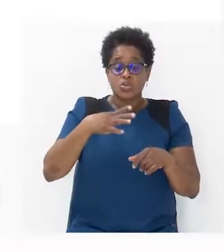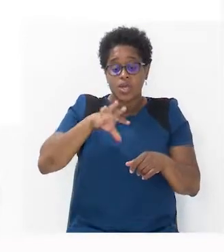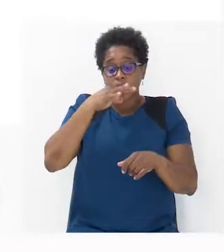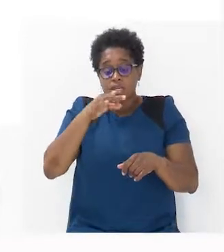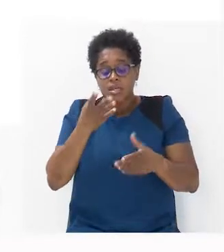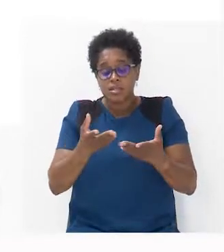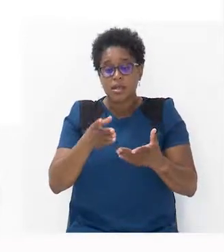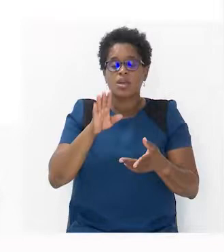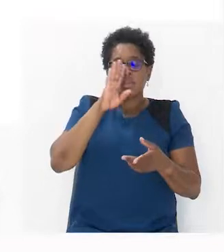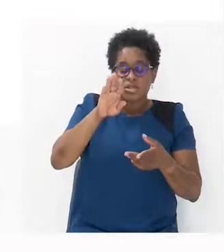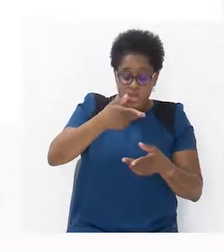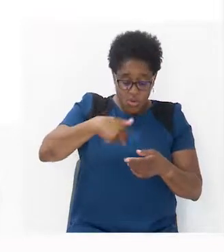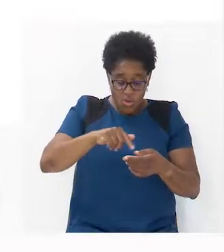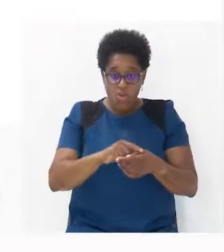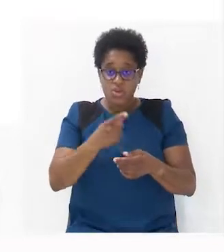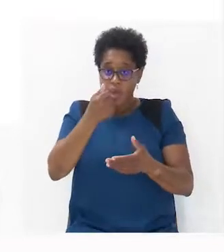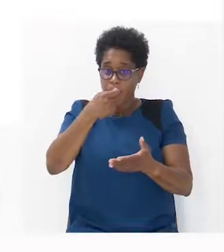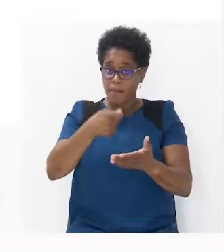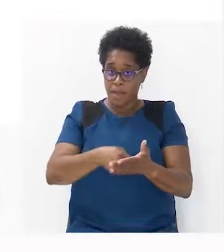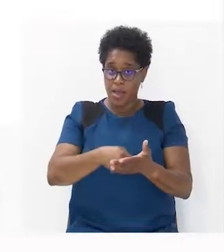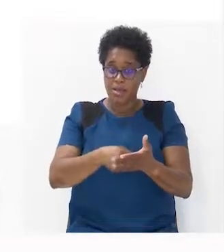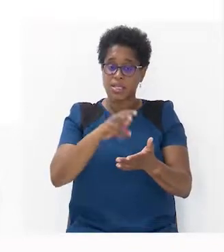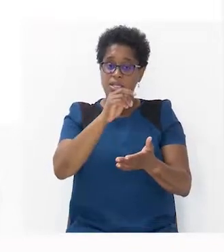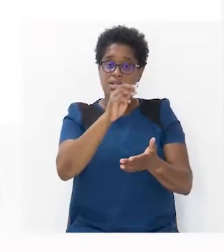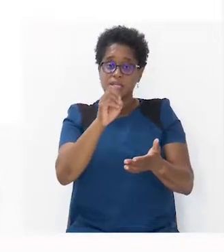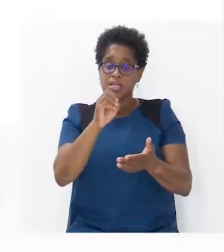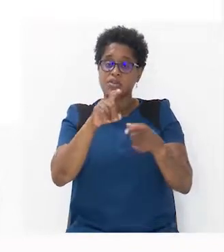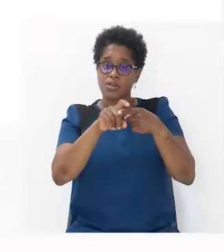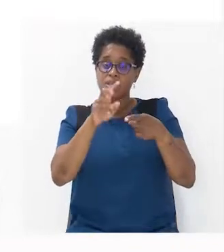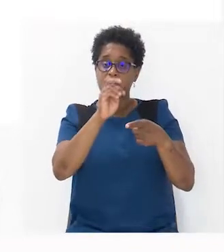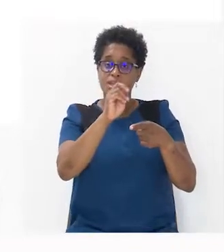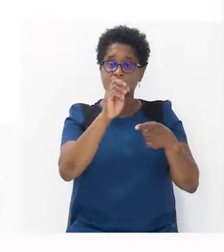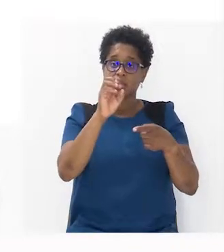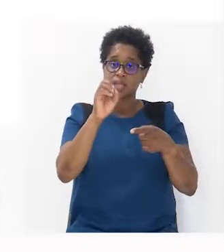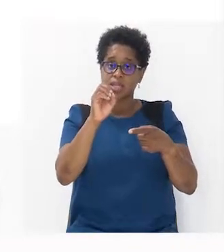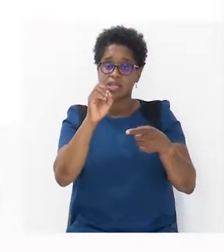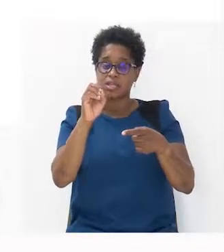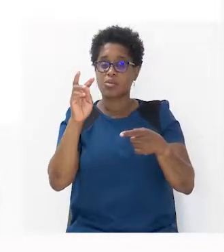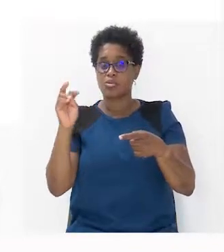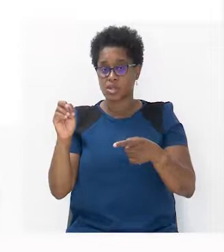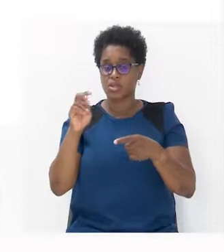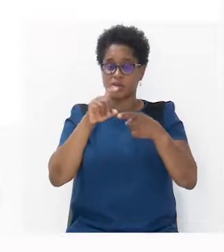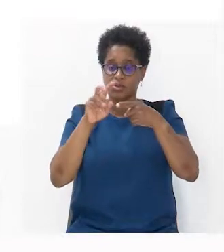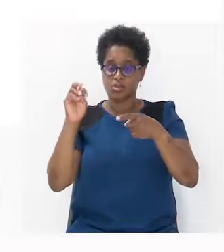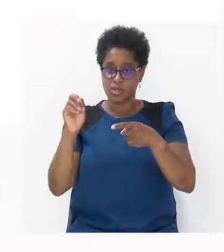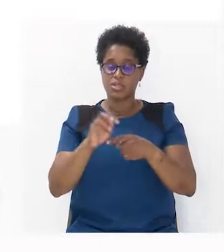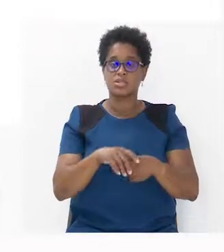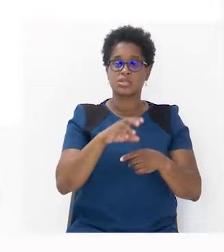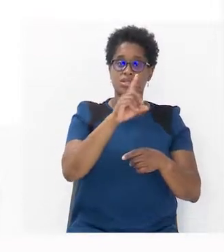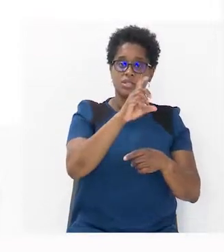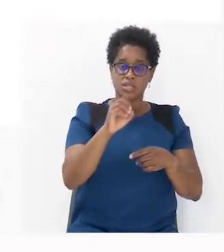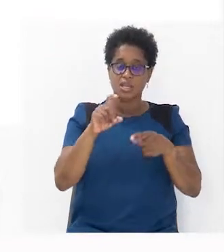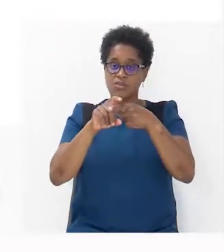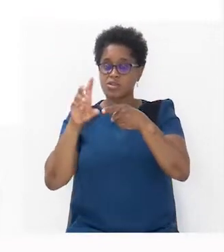por 3, 60 por 6, 90 por 9, nós iremos